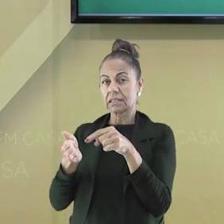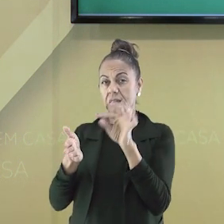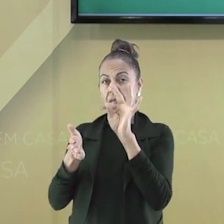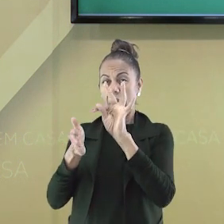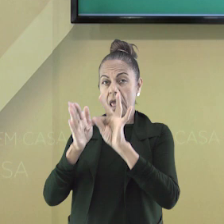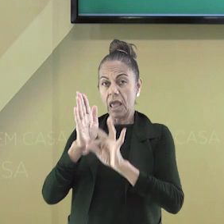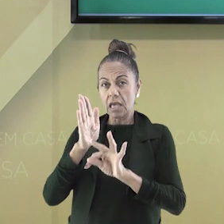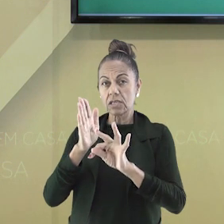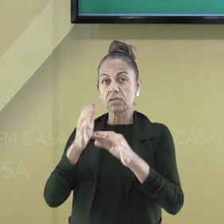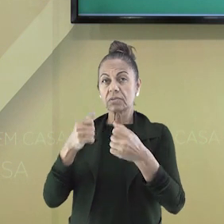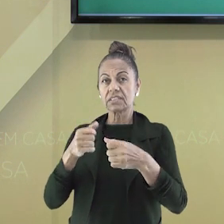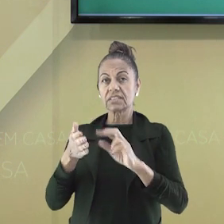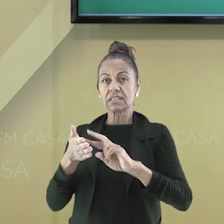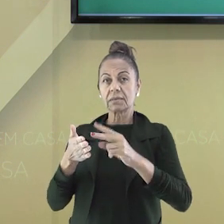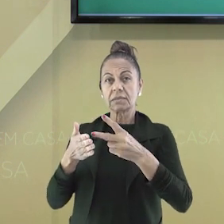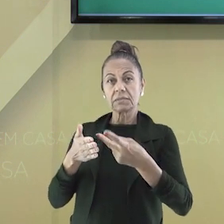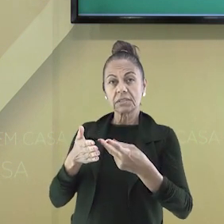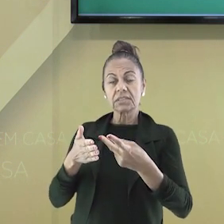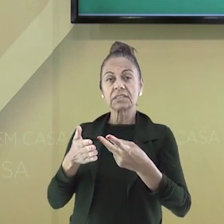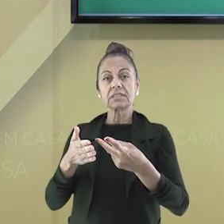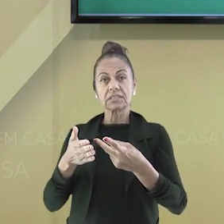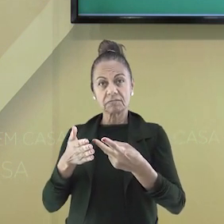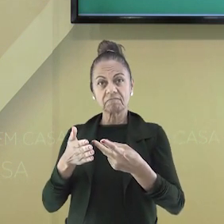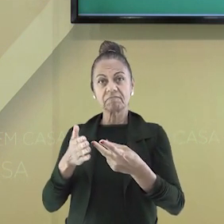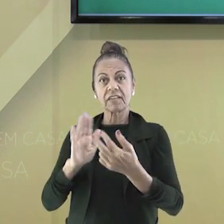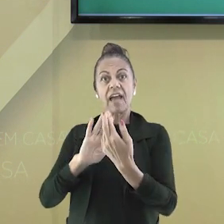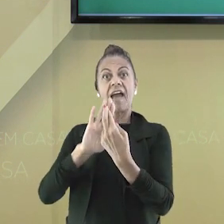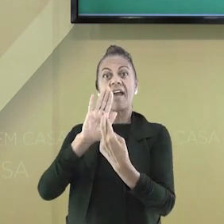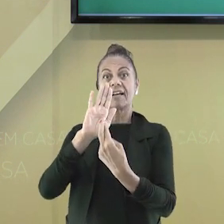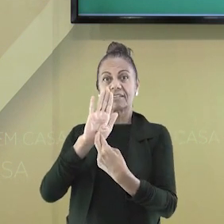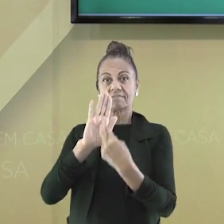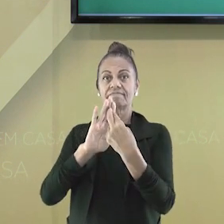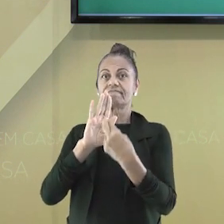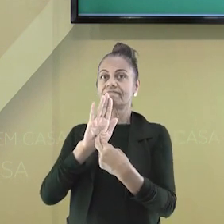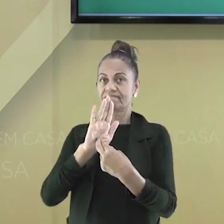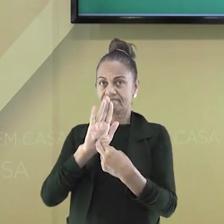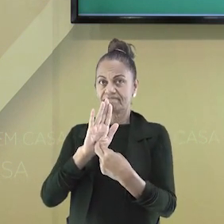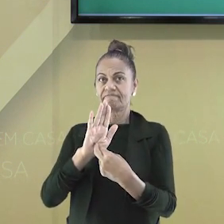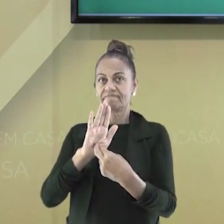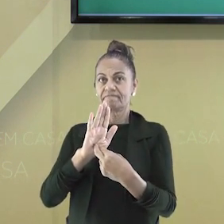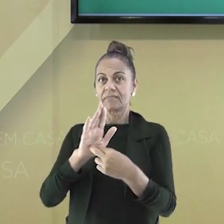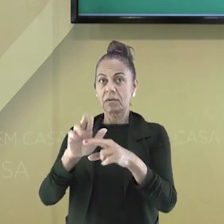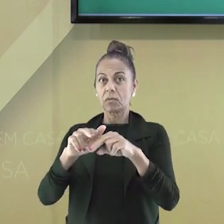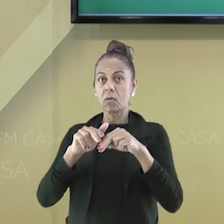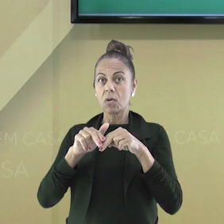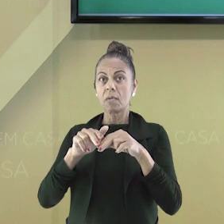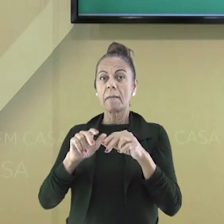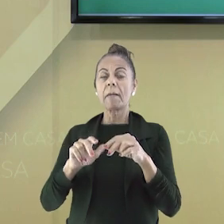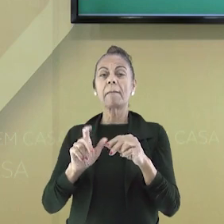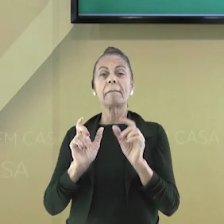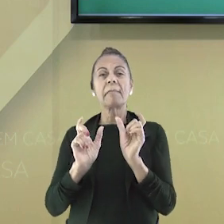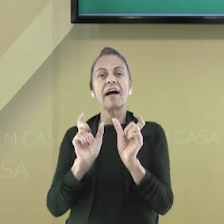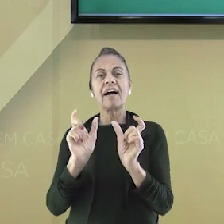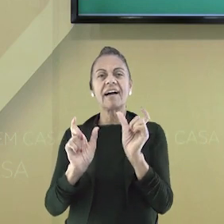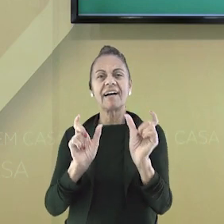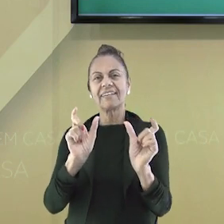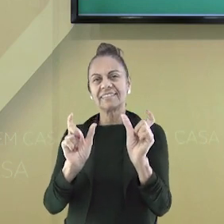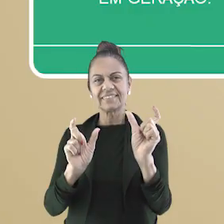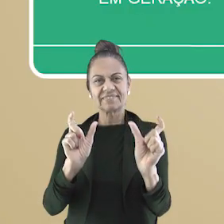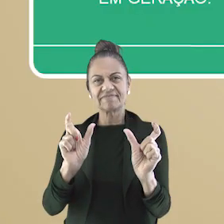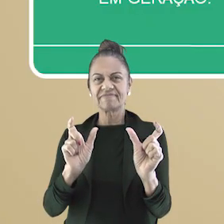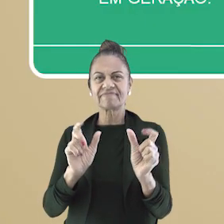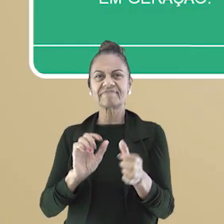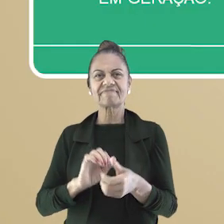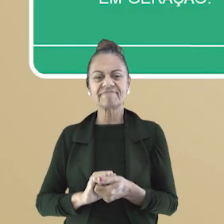pois o texto precisa transmitir o que queremos dizer, somente por meio das palavras.